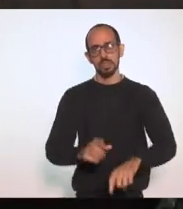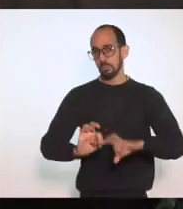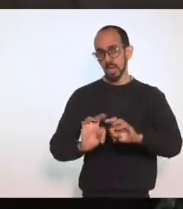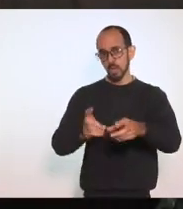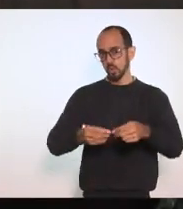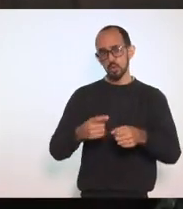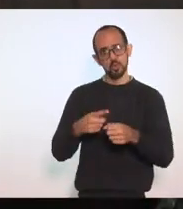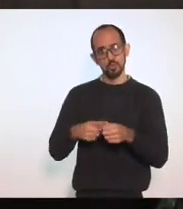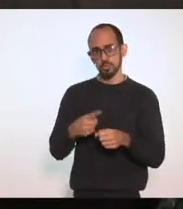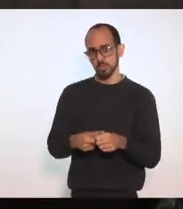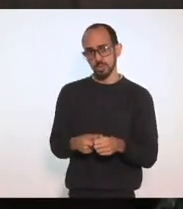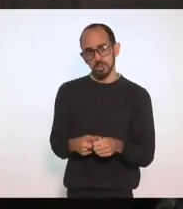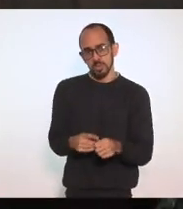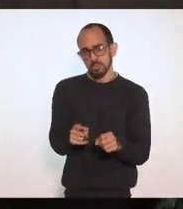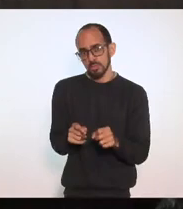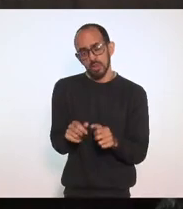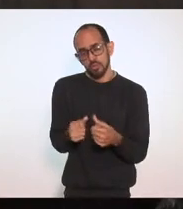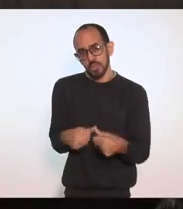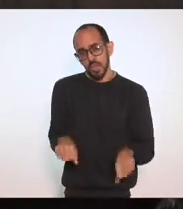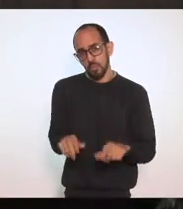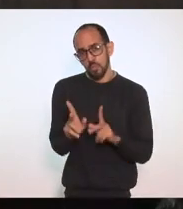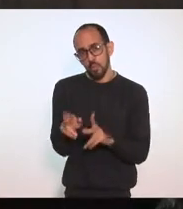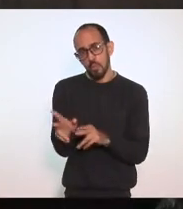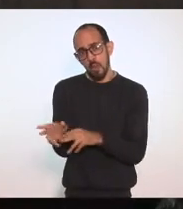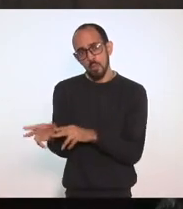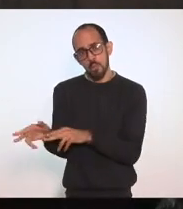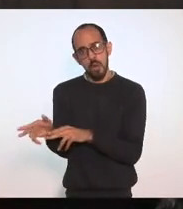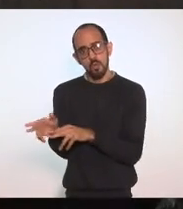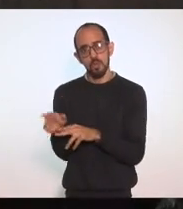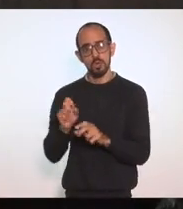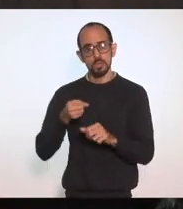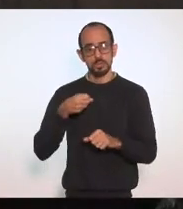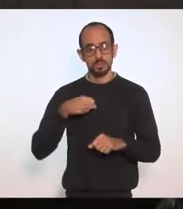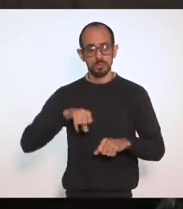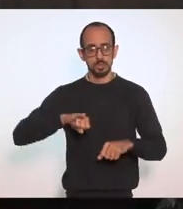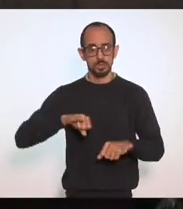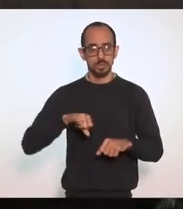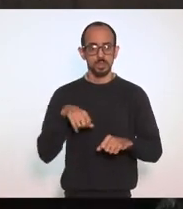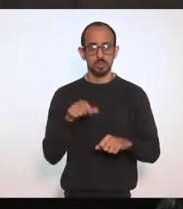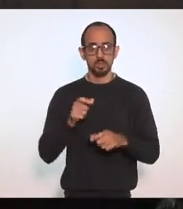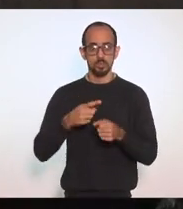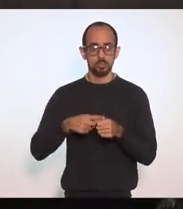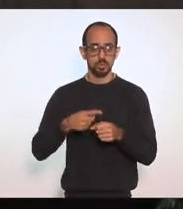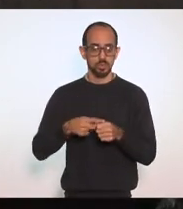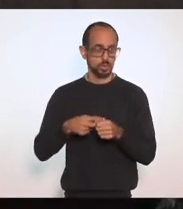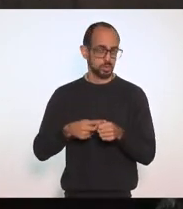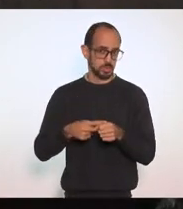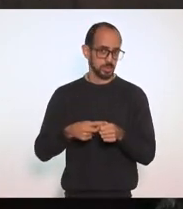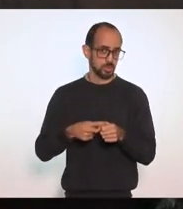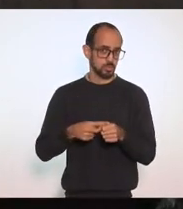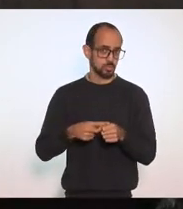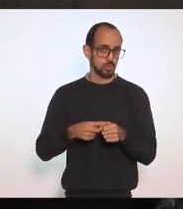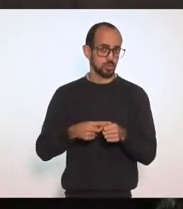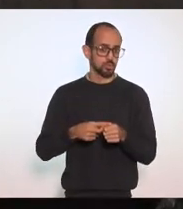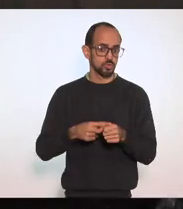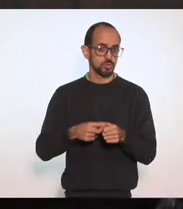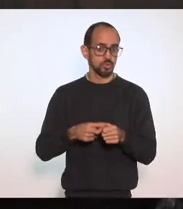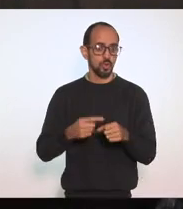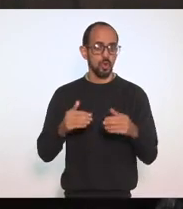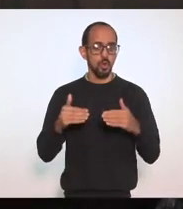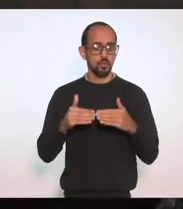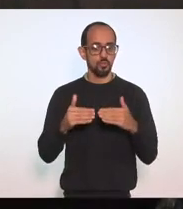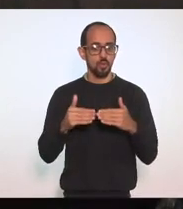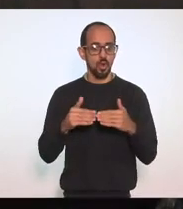parâmetro E esse critério Se os municípios Segundo Segundo O mapa epidemiológico Divulgado pela Autoridade